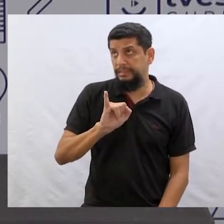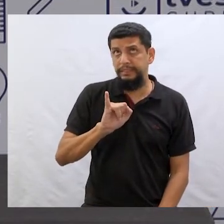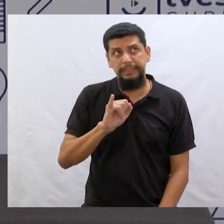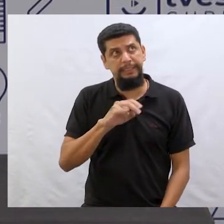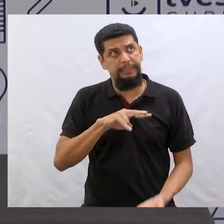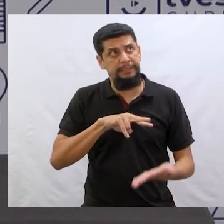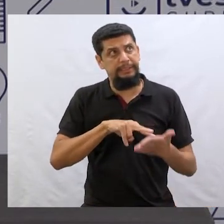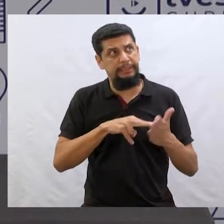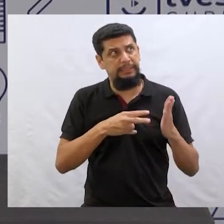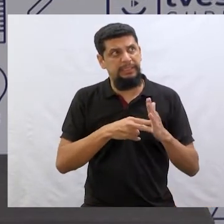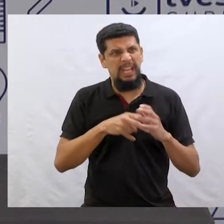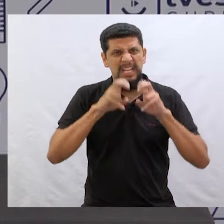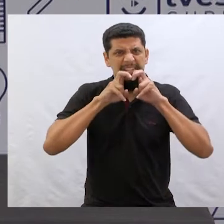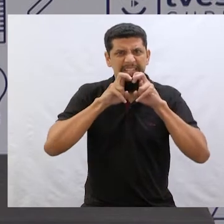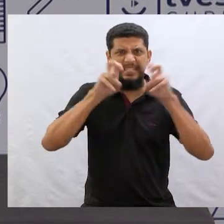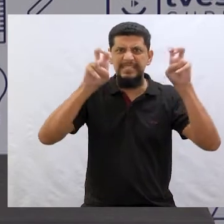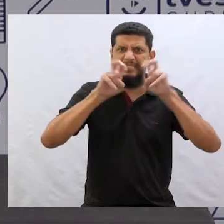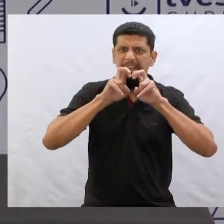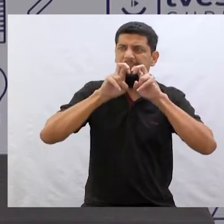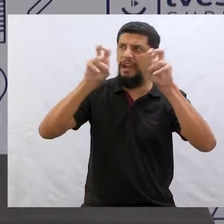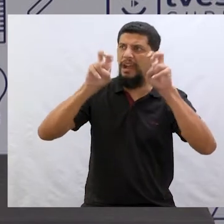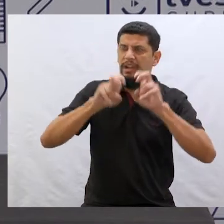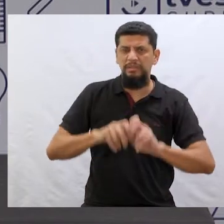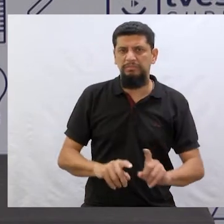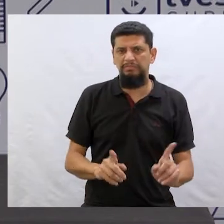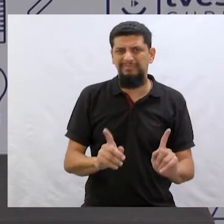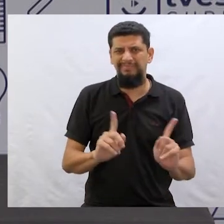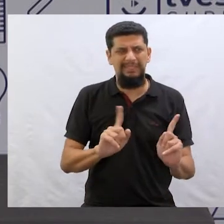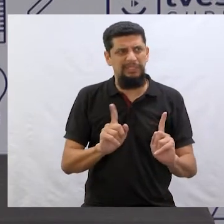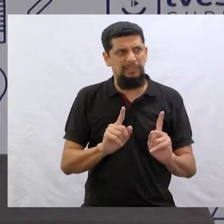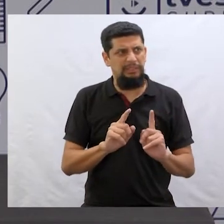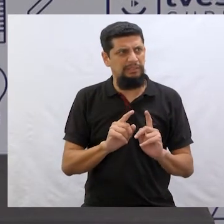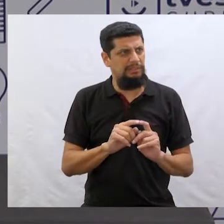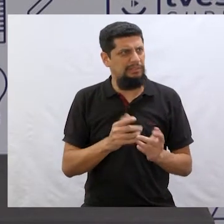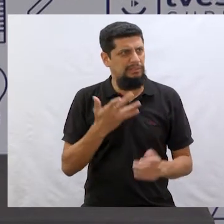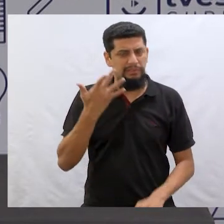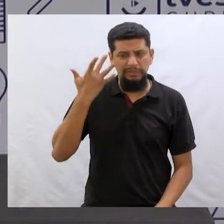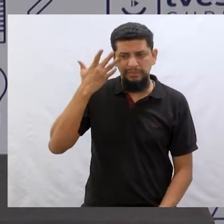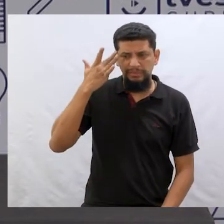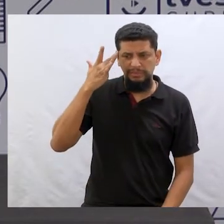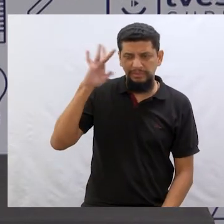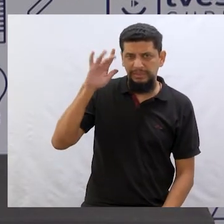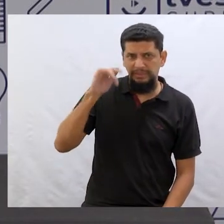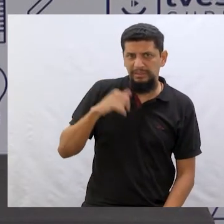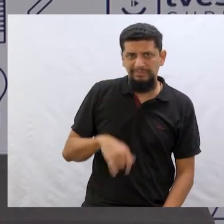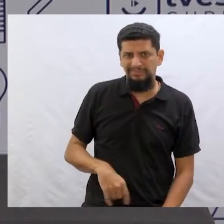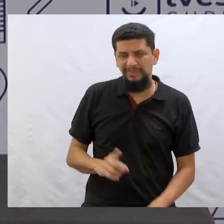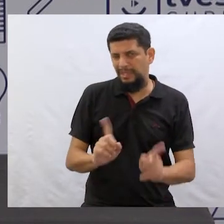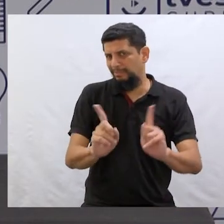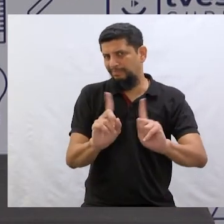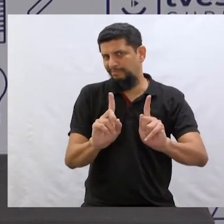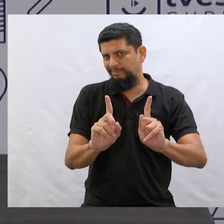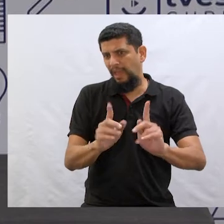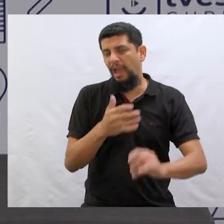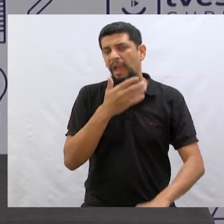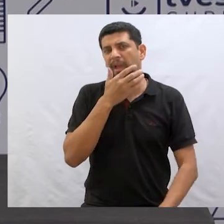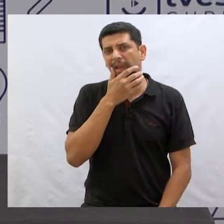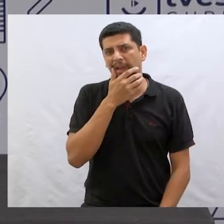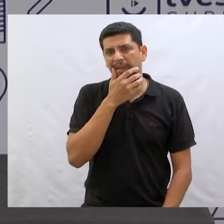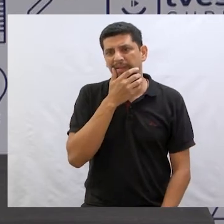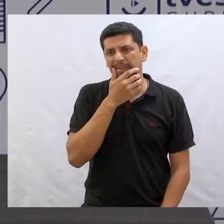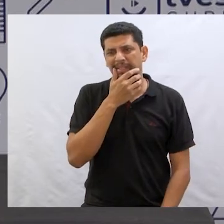assim, quer dizer que eu dei um berro. Não, não, não, um grito. É, não.